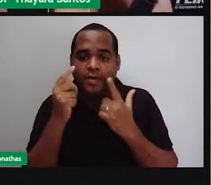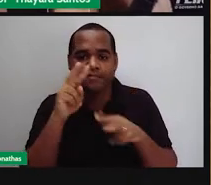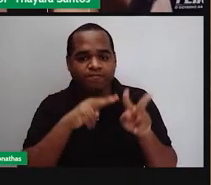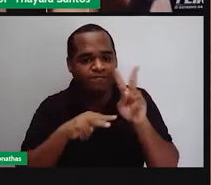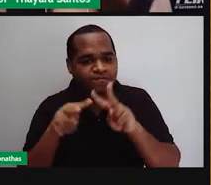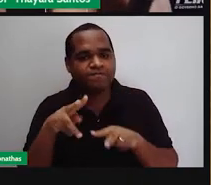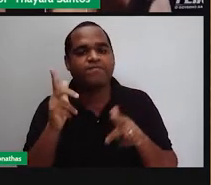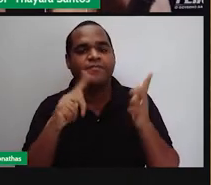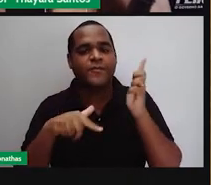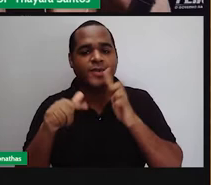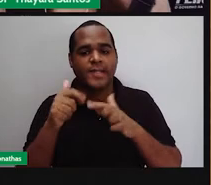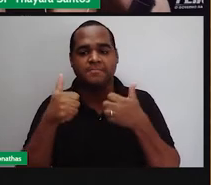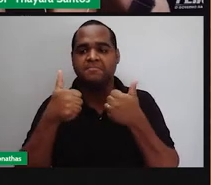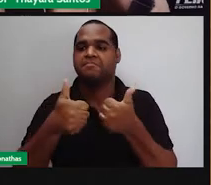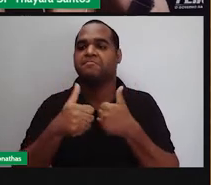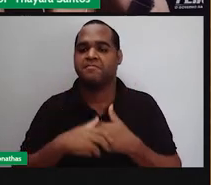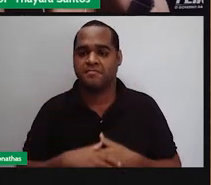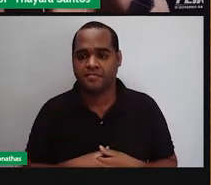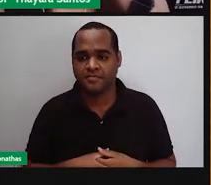visão normal.